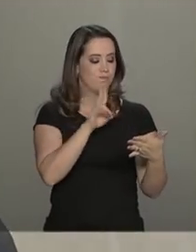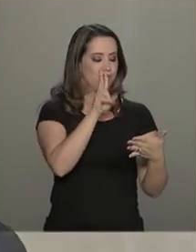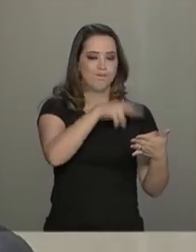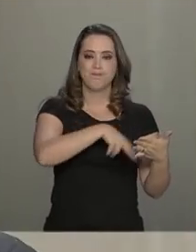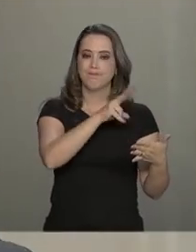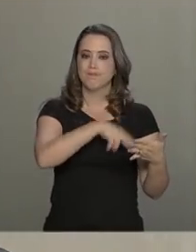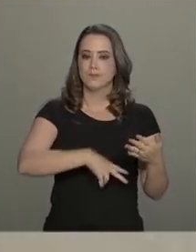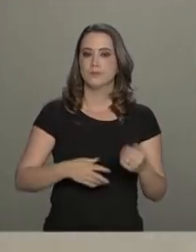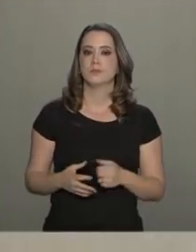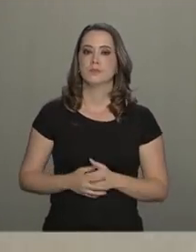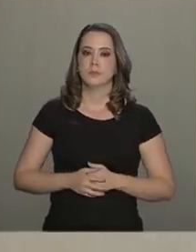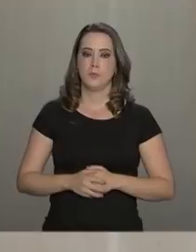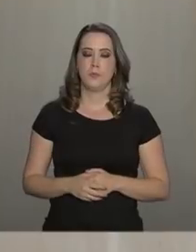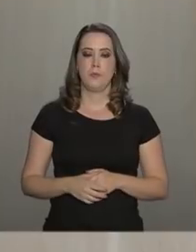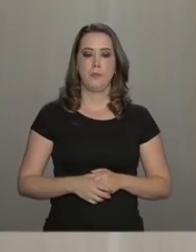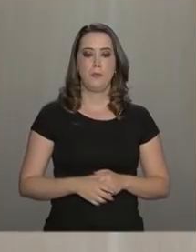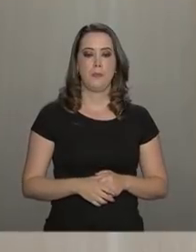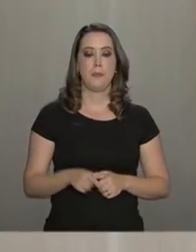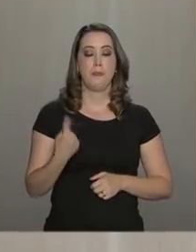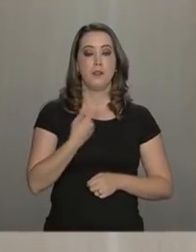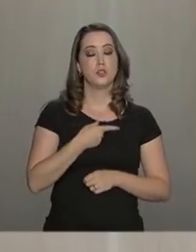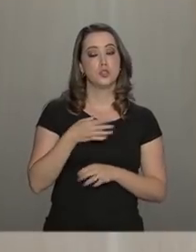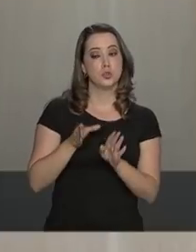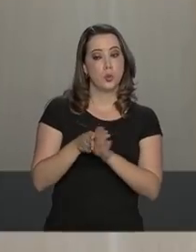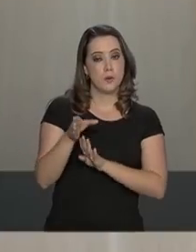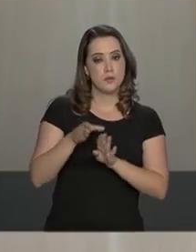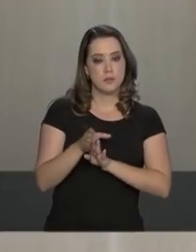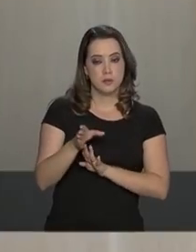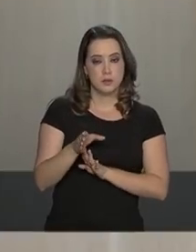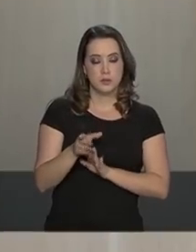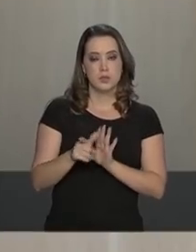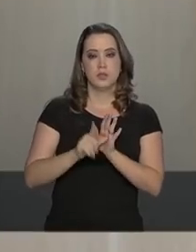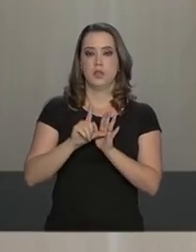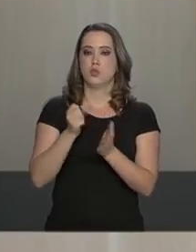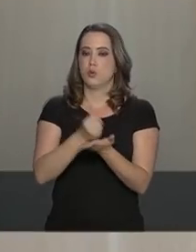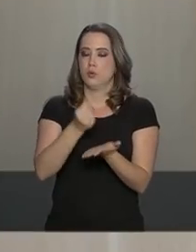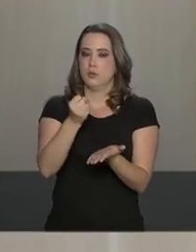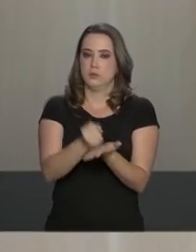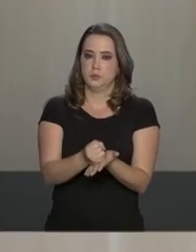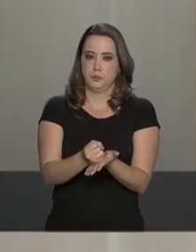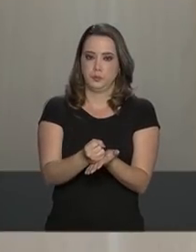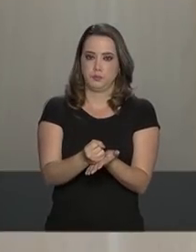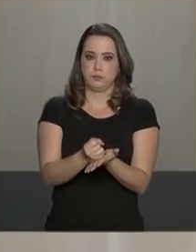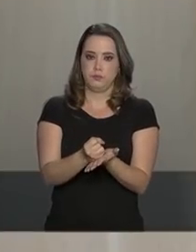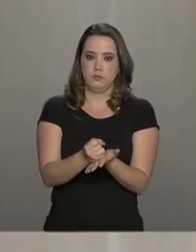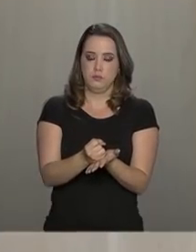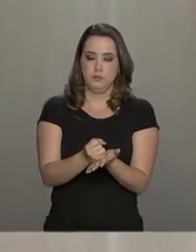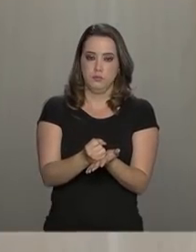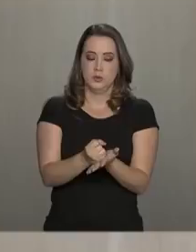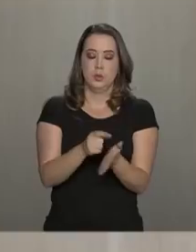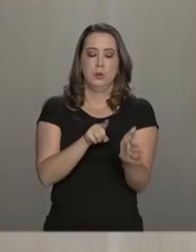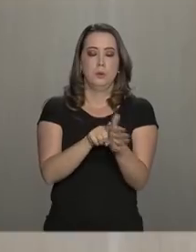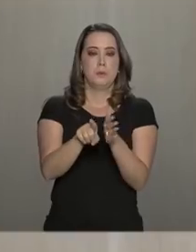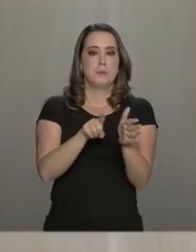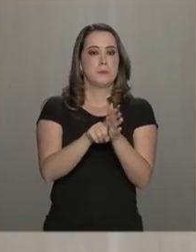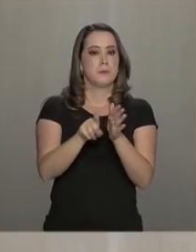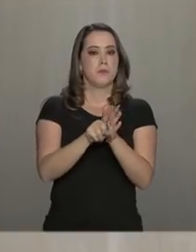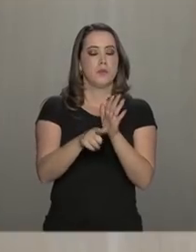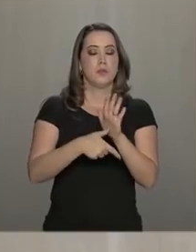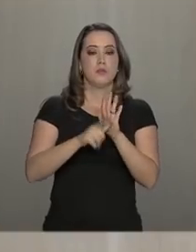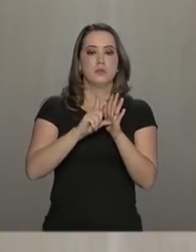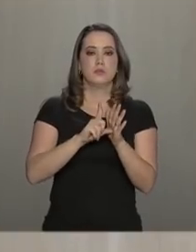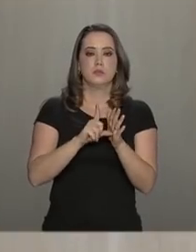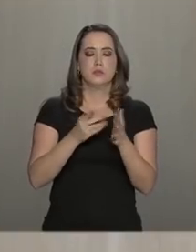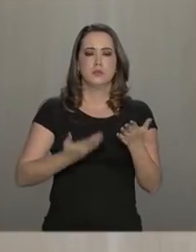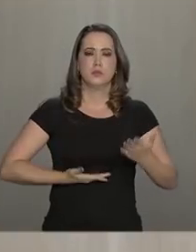atenção no que está contratando. A gente orienta que o consumidor, antes de contratar um serviço bancário, ele pesquise antes aquele serviço que ele está